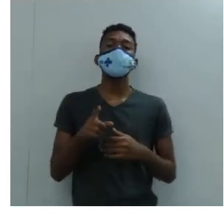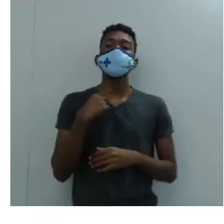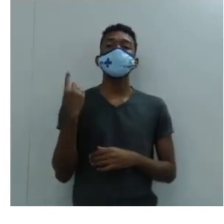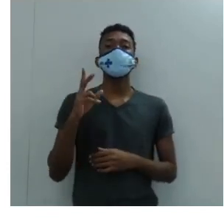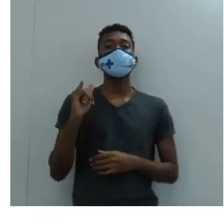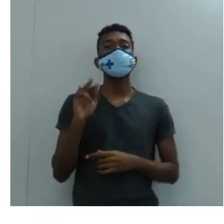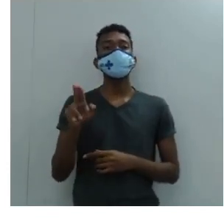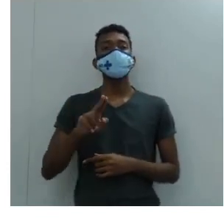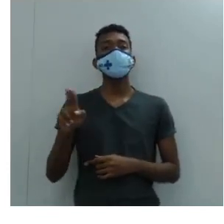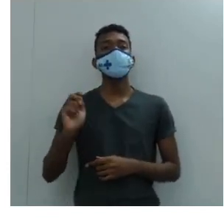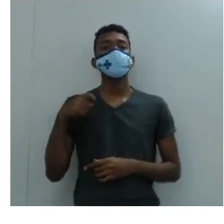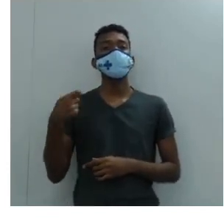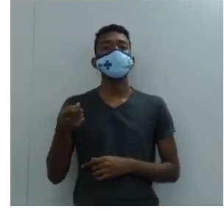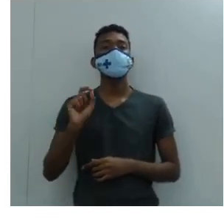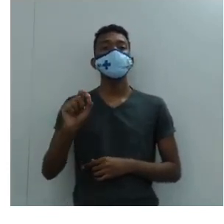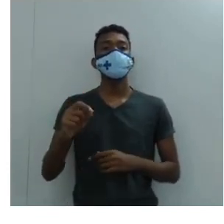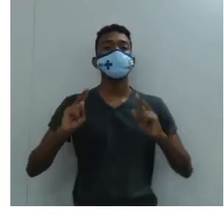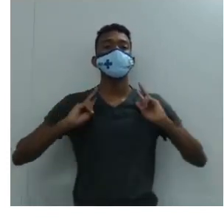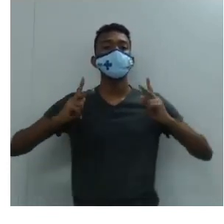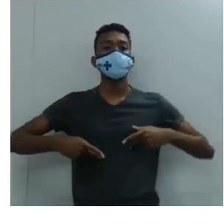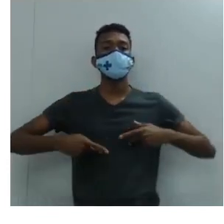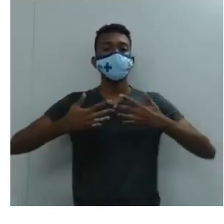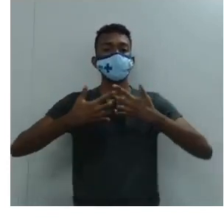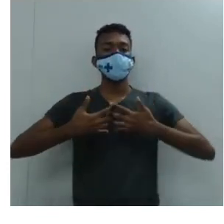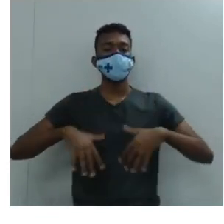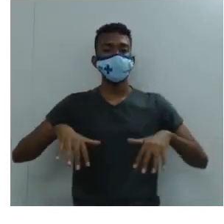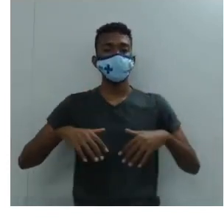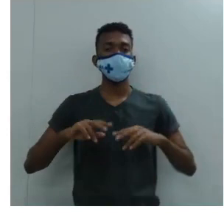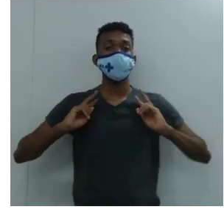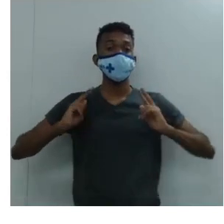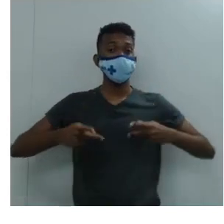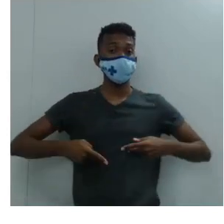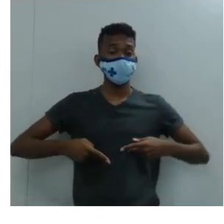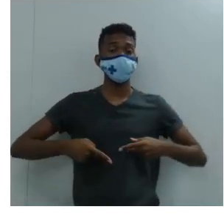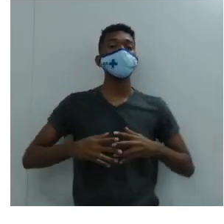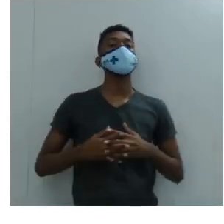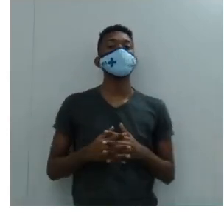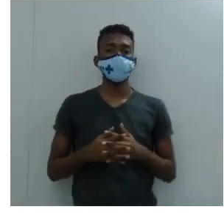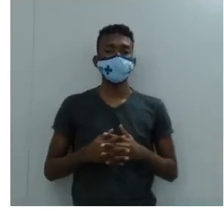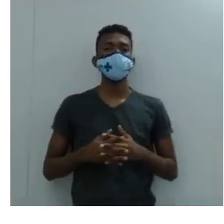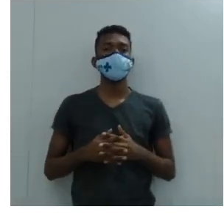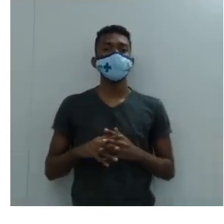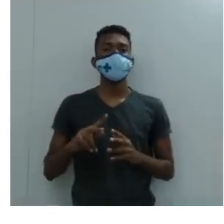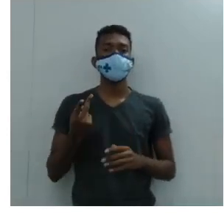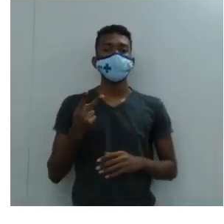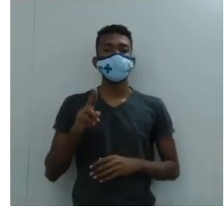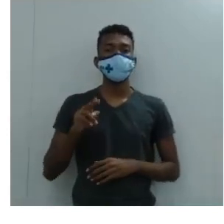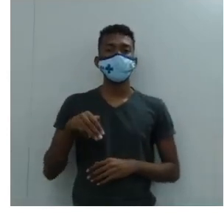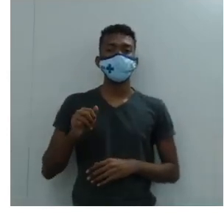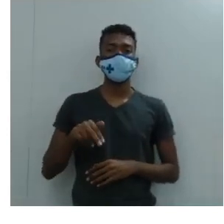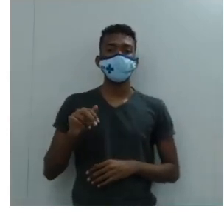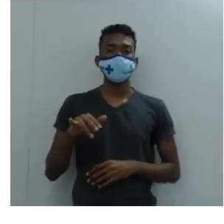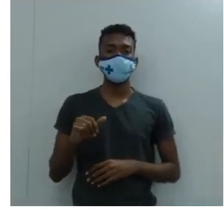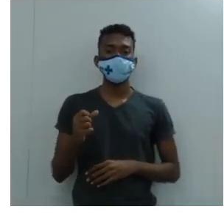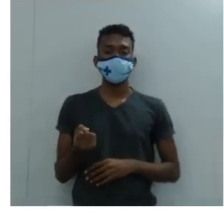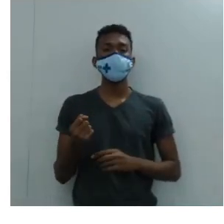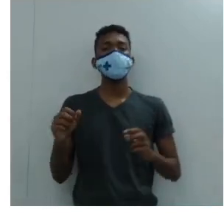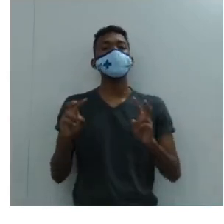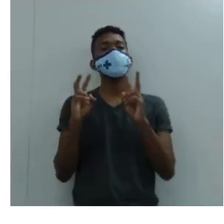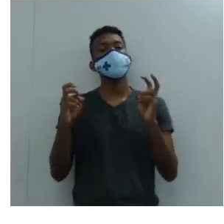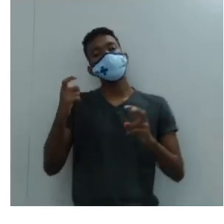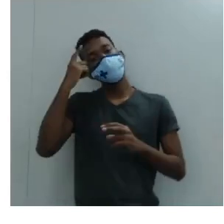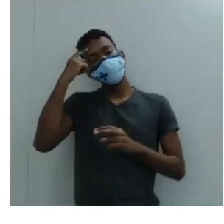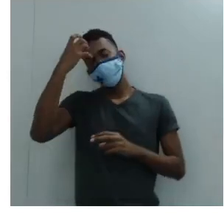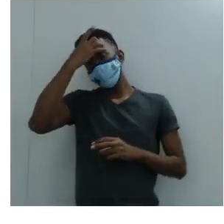humanismo. Ou seja, a forma de pensamento